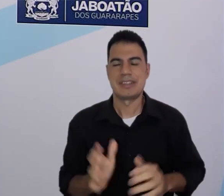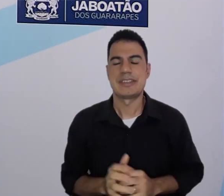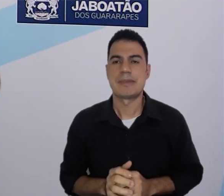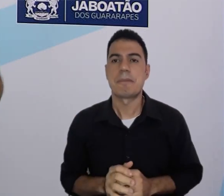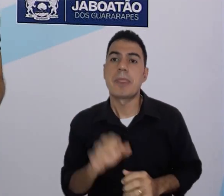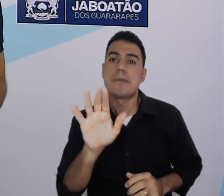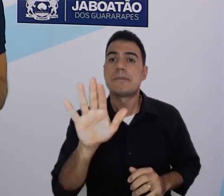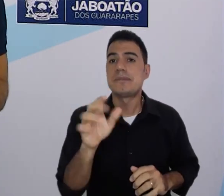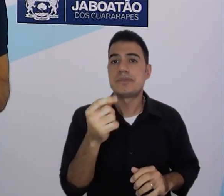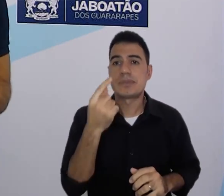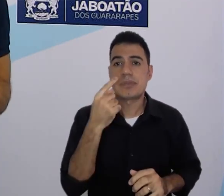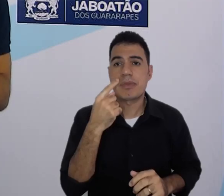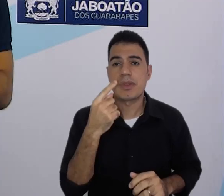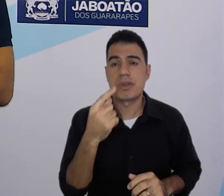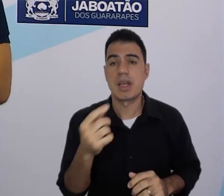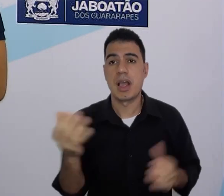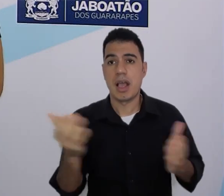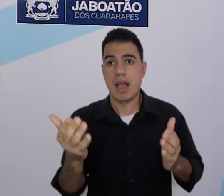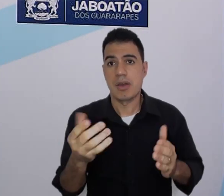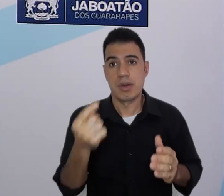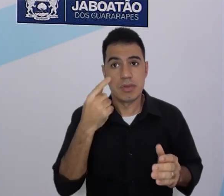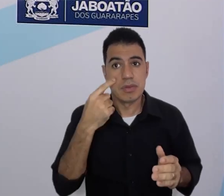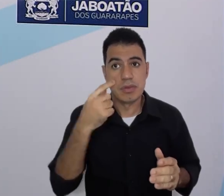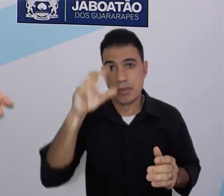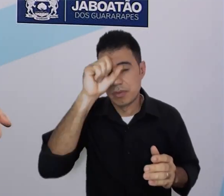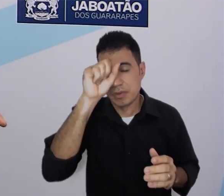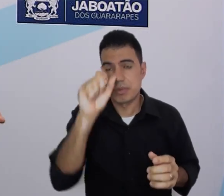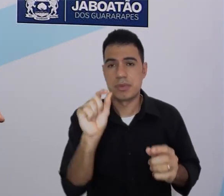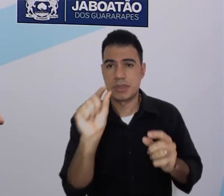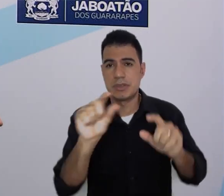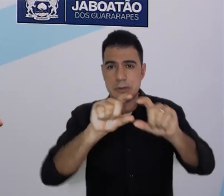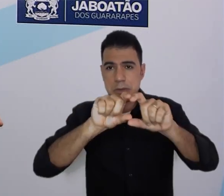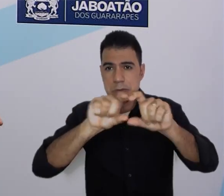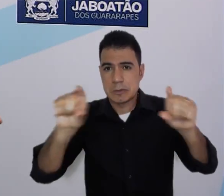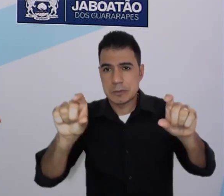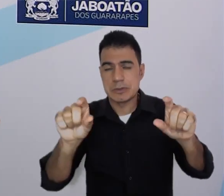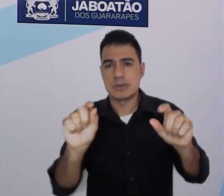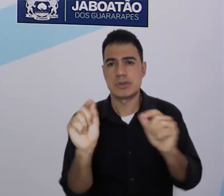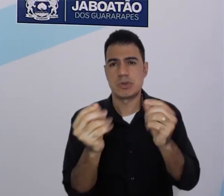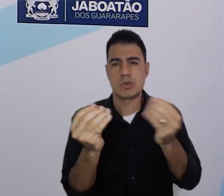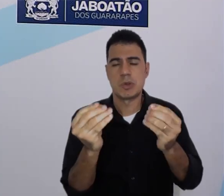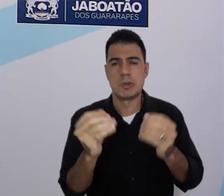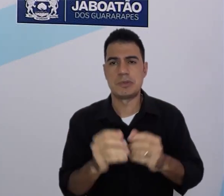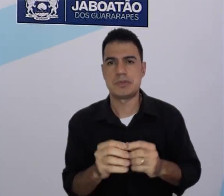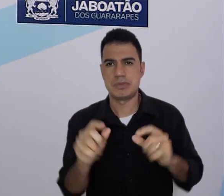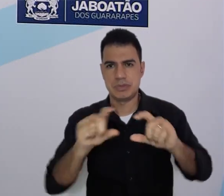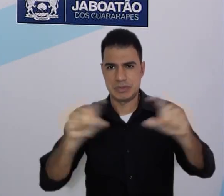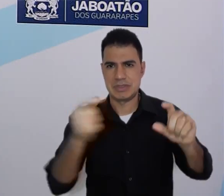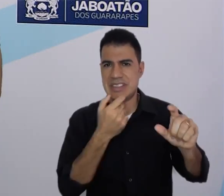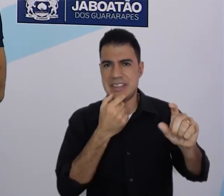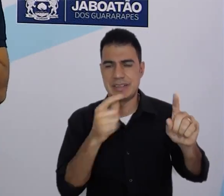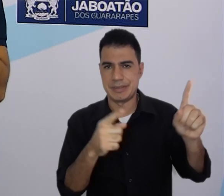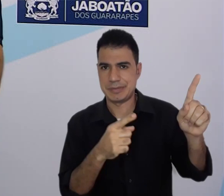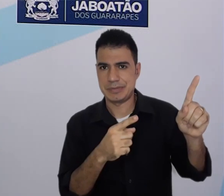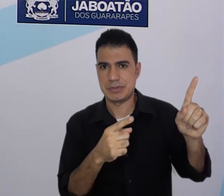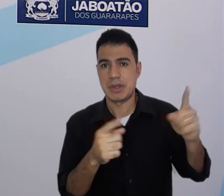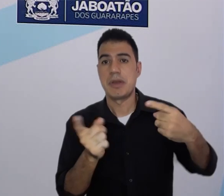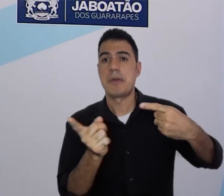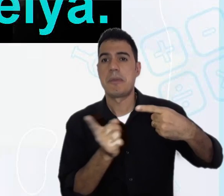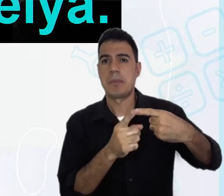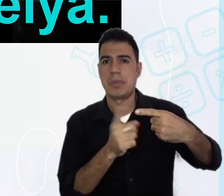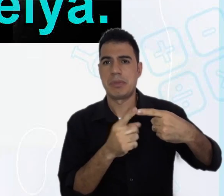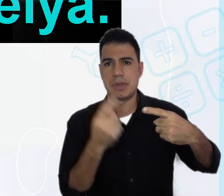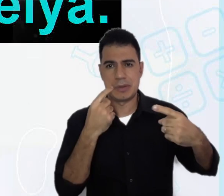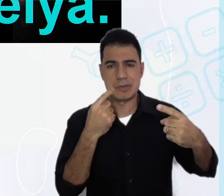vamos dar uma olhada nas outras Personal Information. Vamos dar uma olhada na primeira